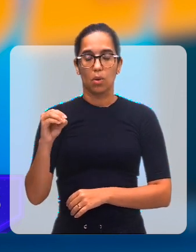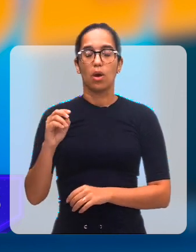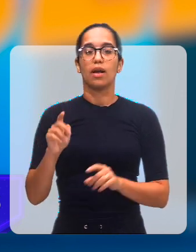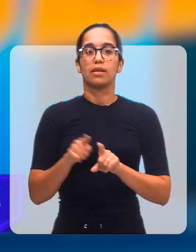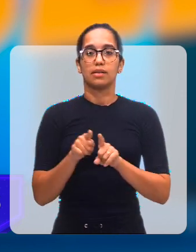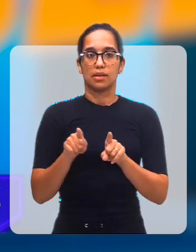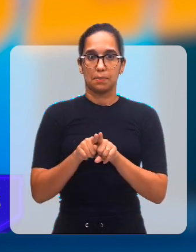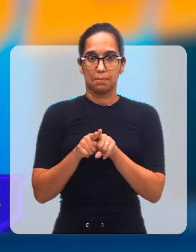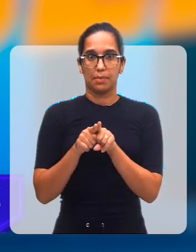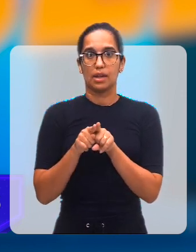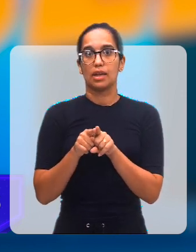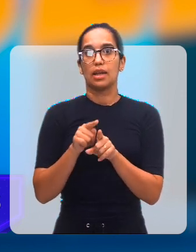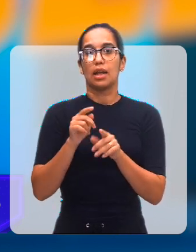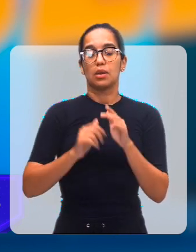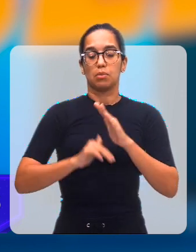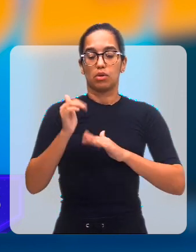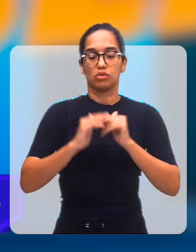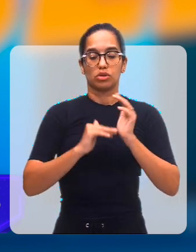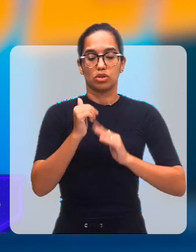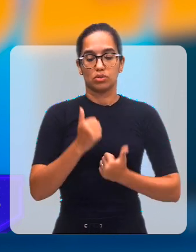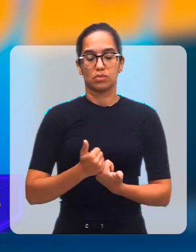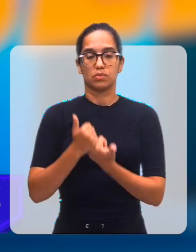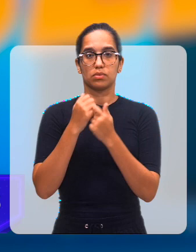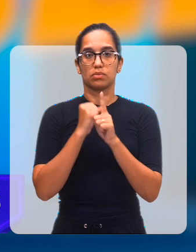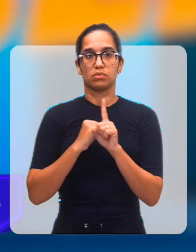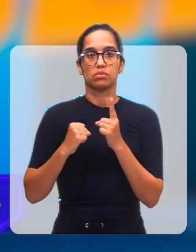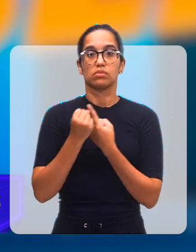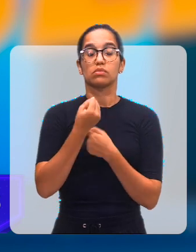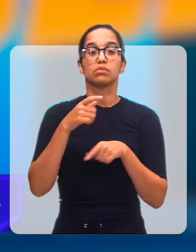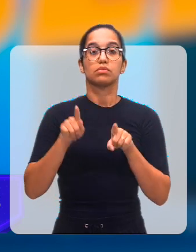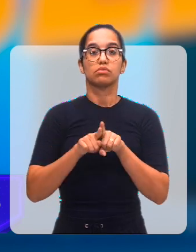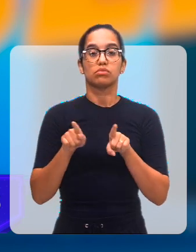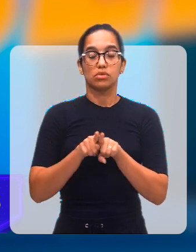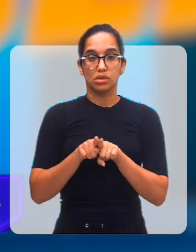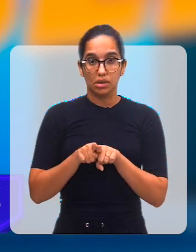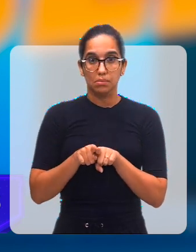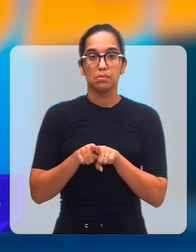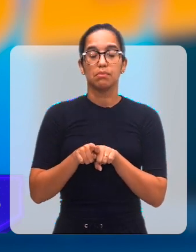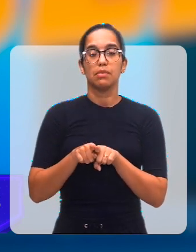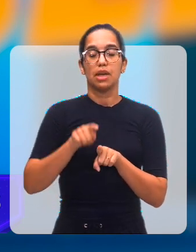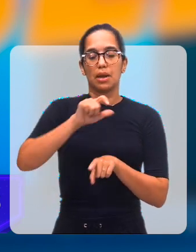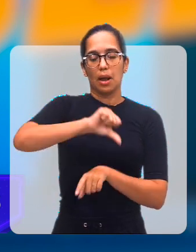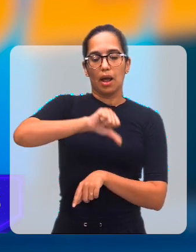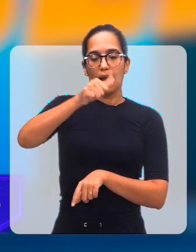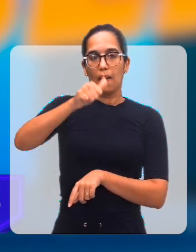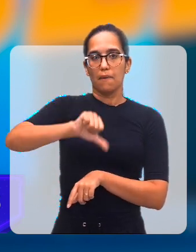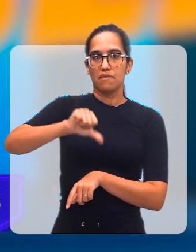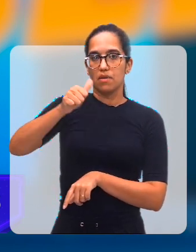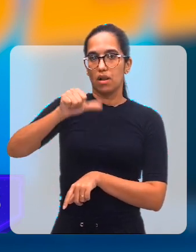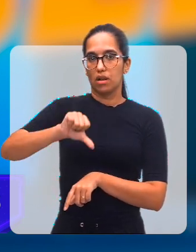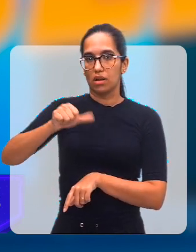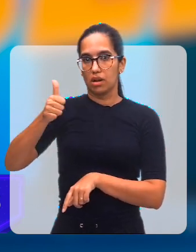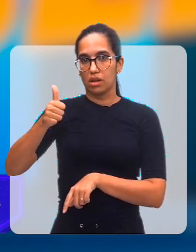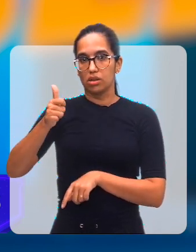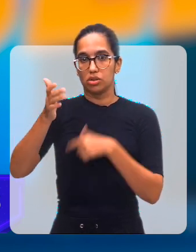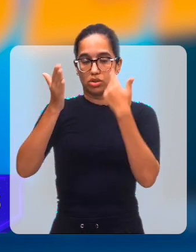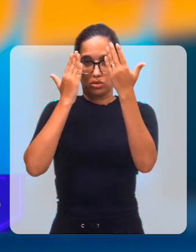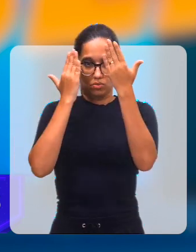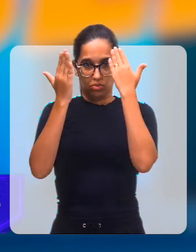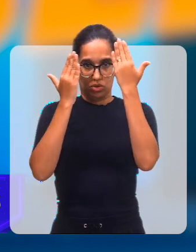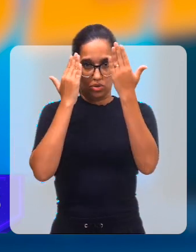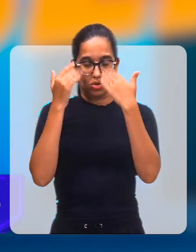terapia ocupacional, o atendimento do serviço social e também o atendimento a nível de avaliação